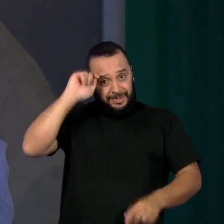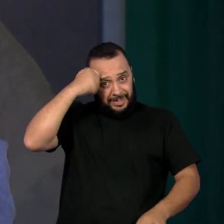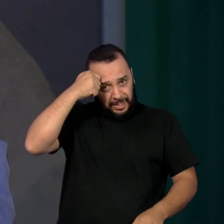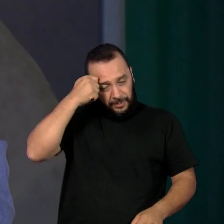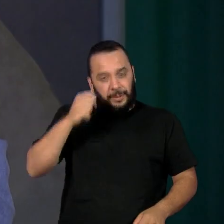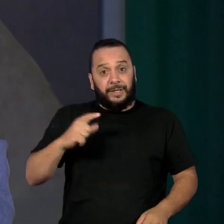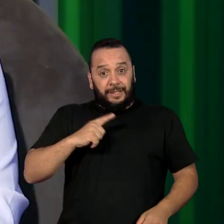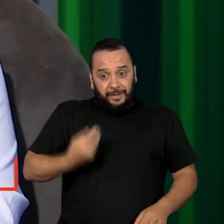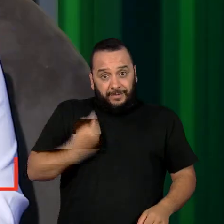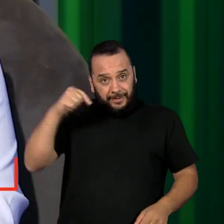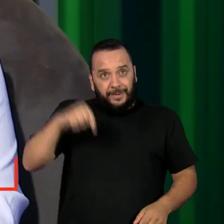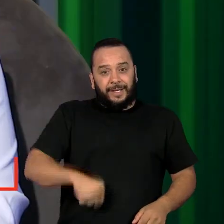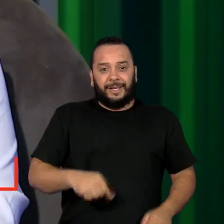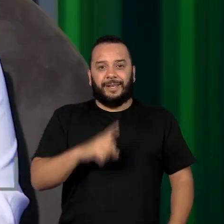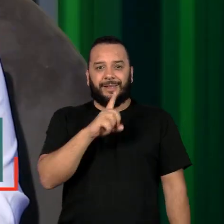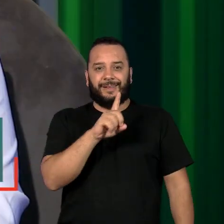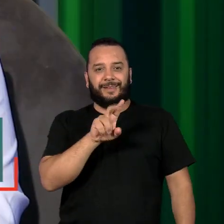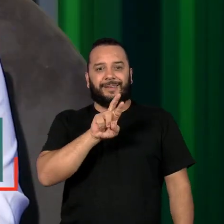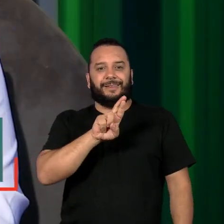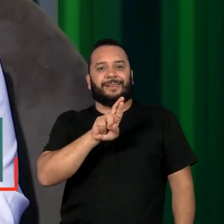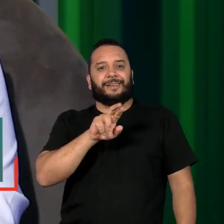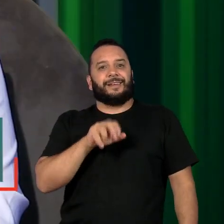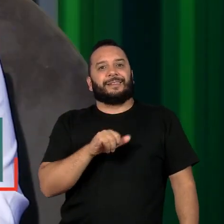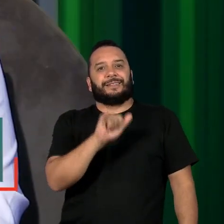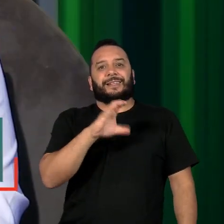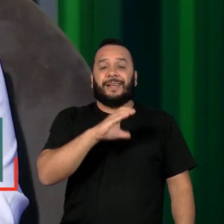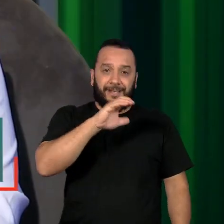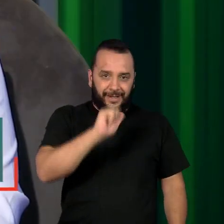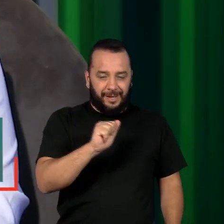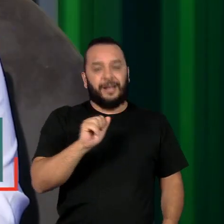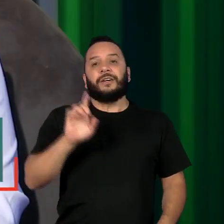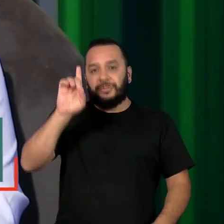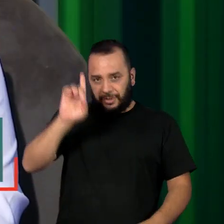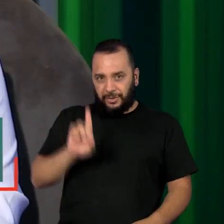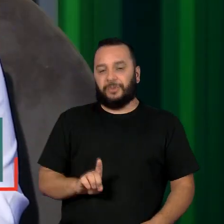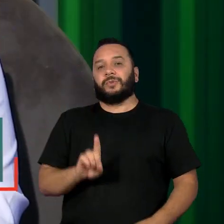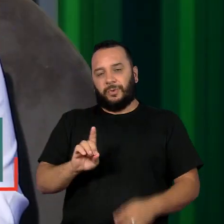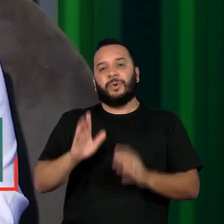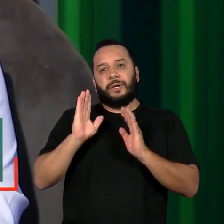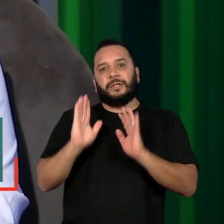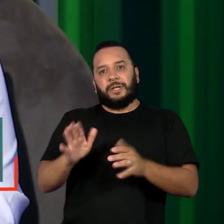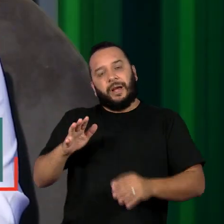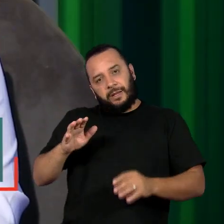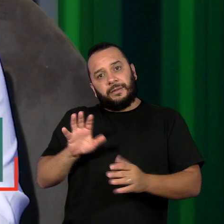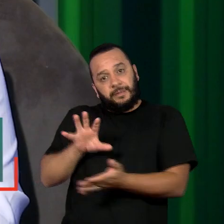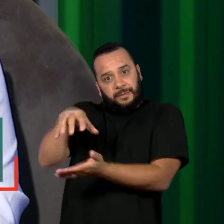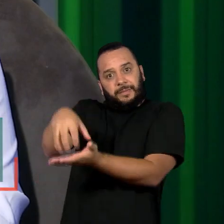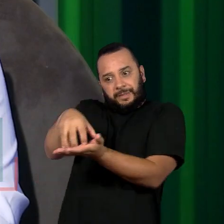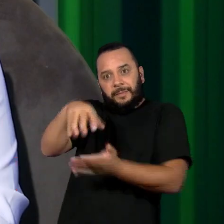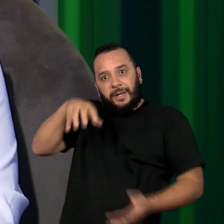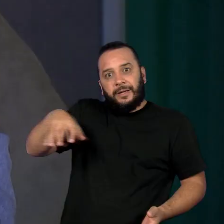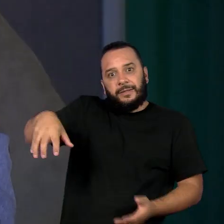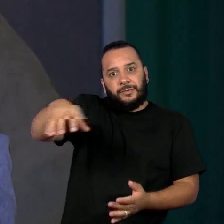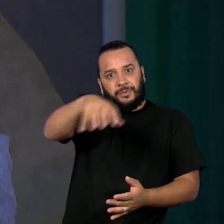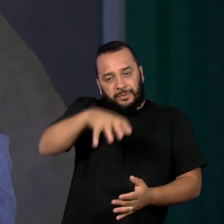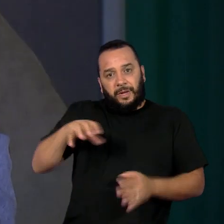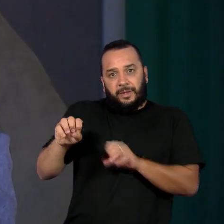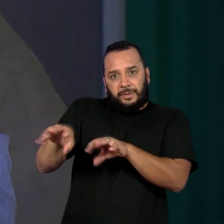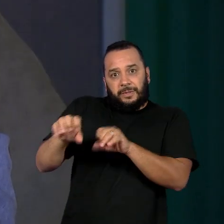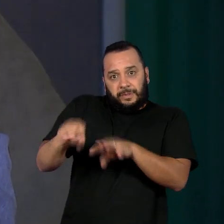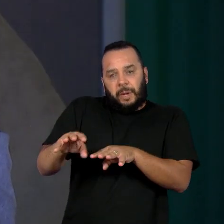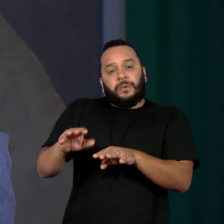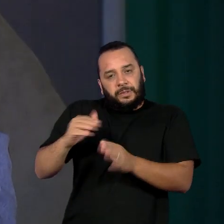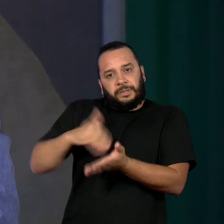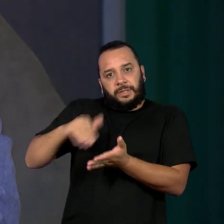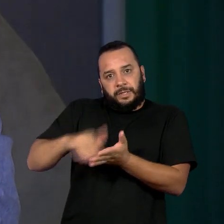do Negros em Foco a Drica Santos, que é a diretora do Departamento de Modalidades Educacionais da Secretaria de Educação do Estado de